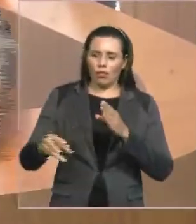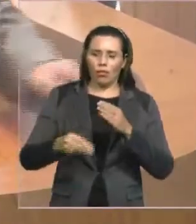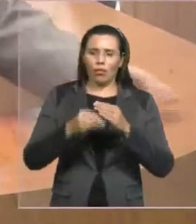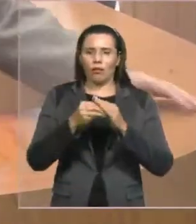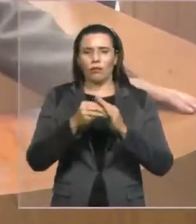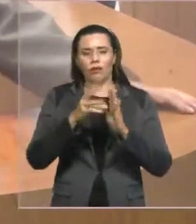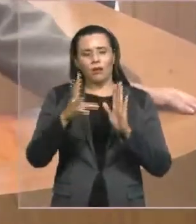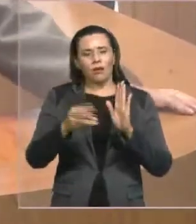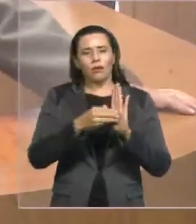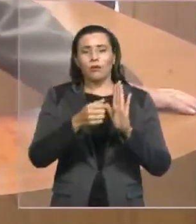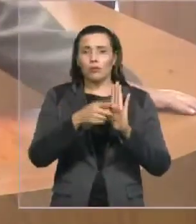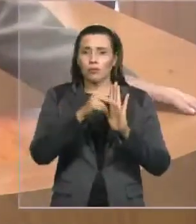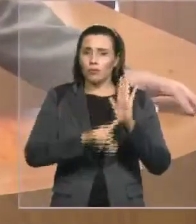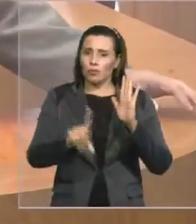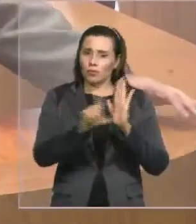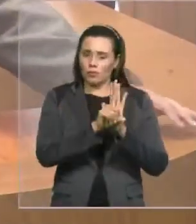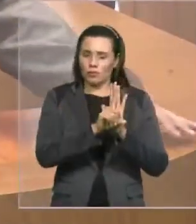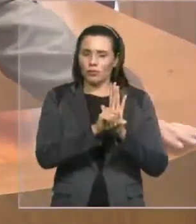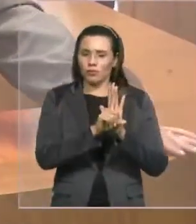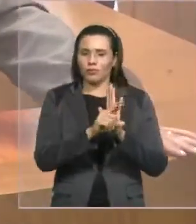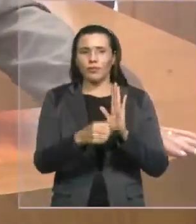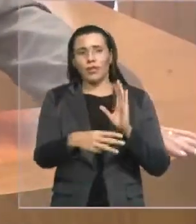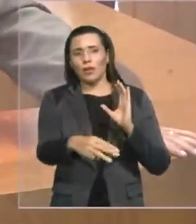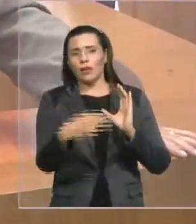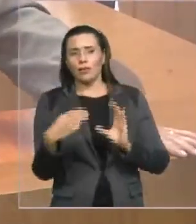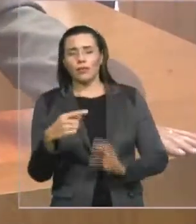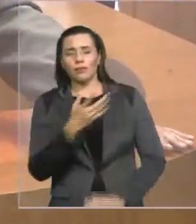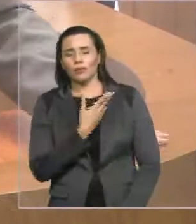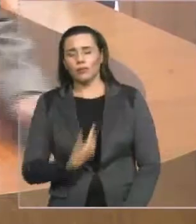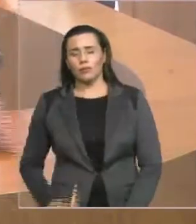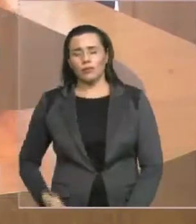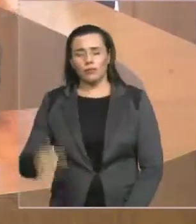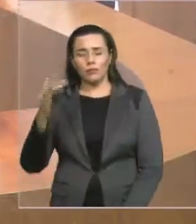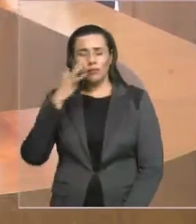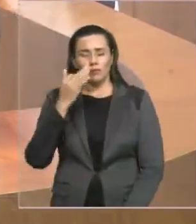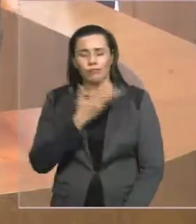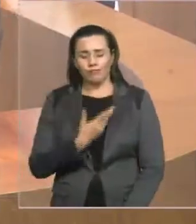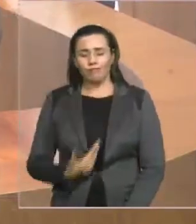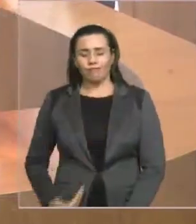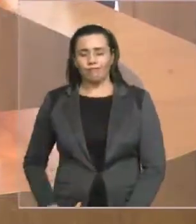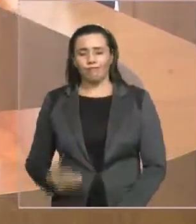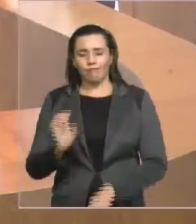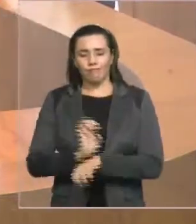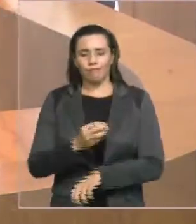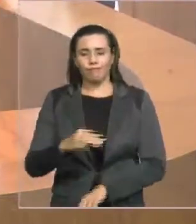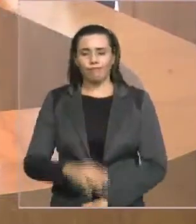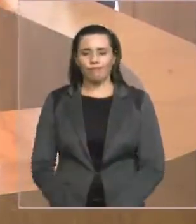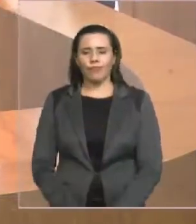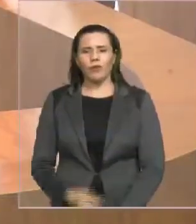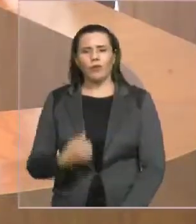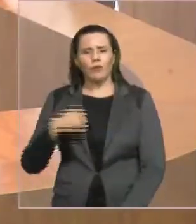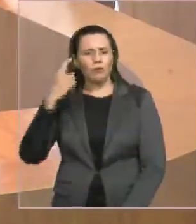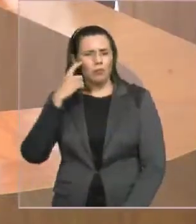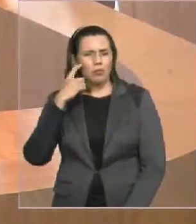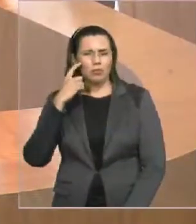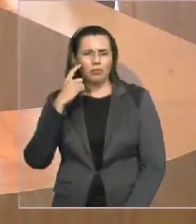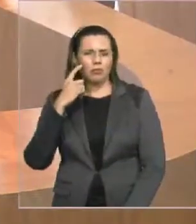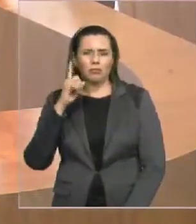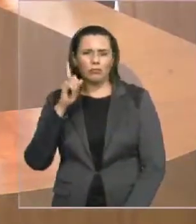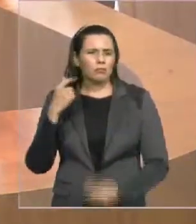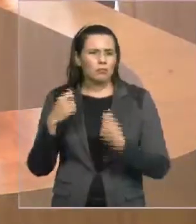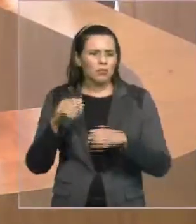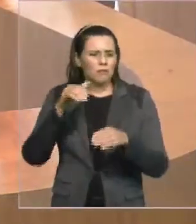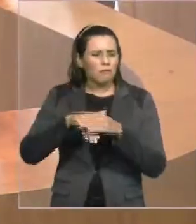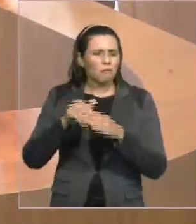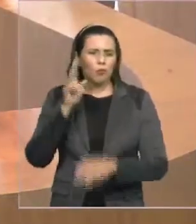encaminhado pelo governador do Estado, e também por entender que não há motivo para urgência. Nós estamos